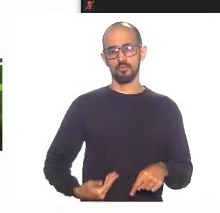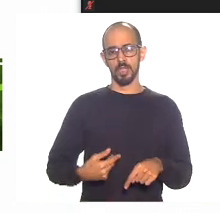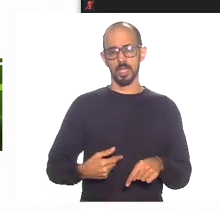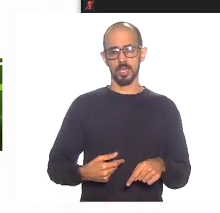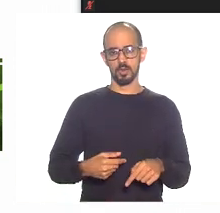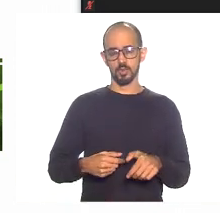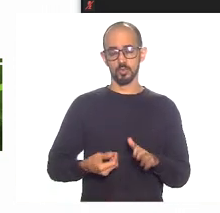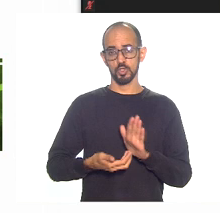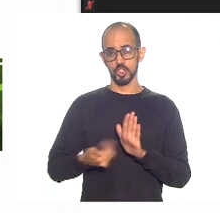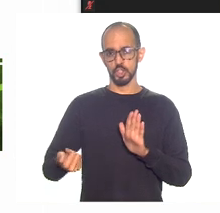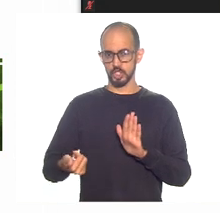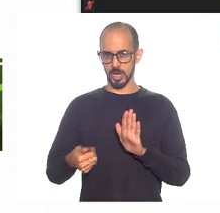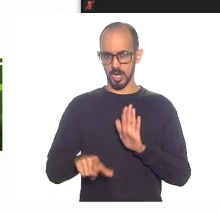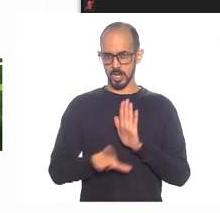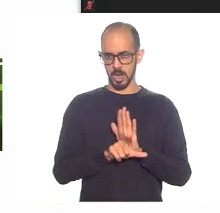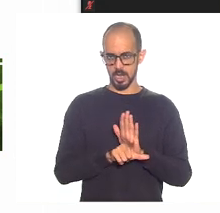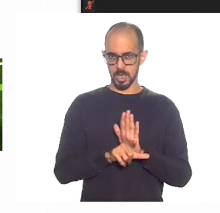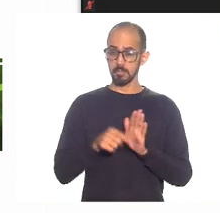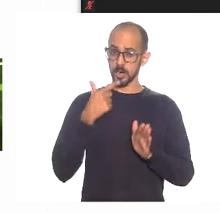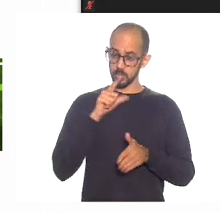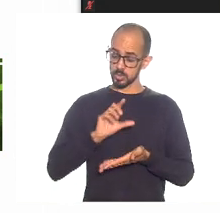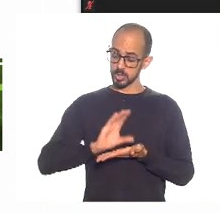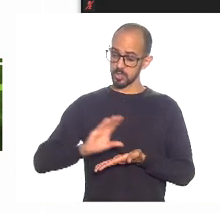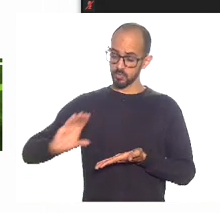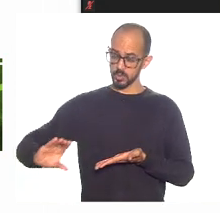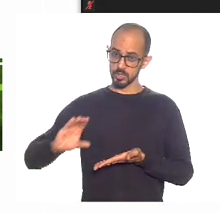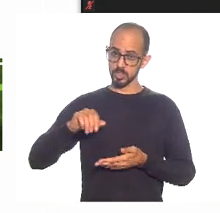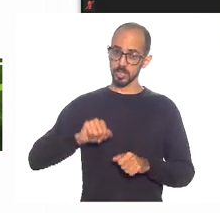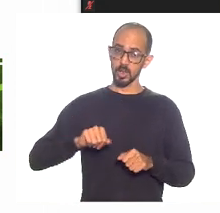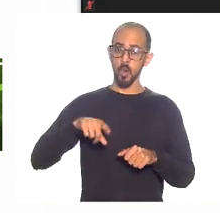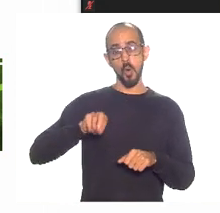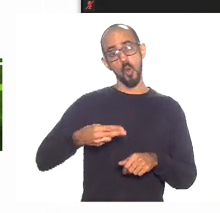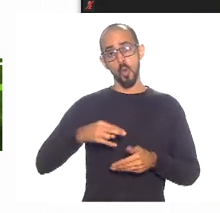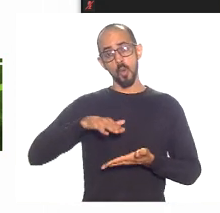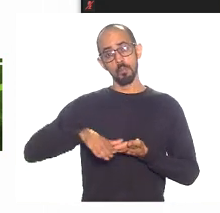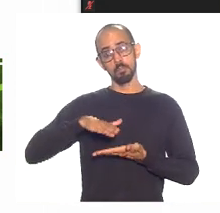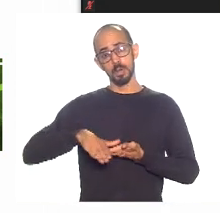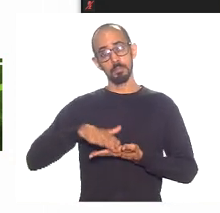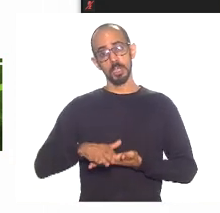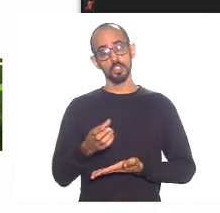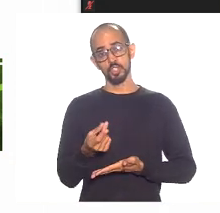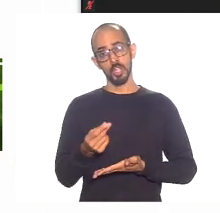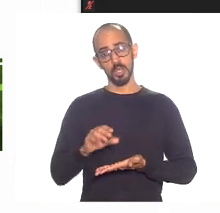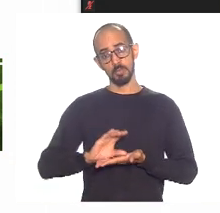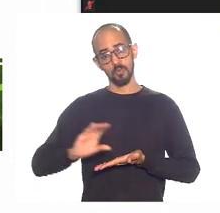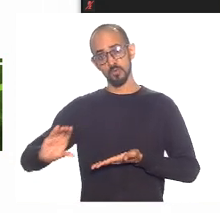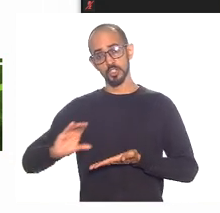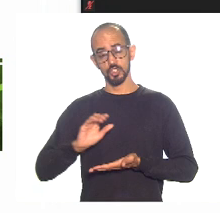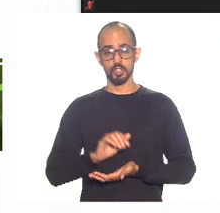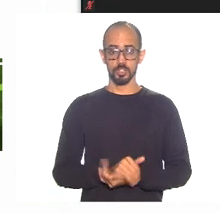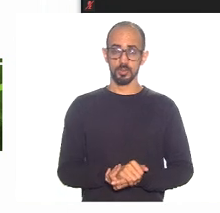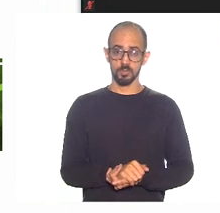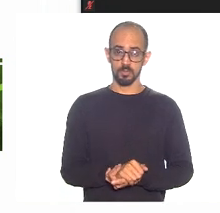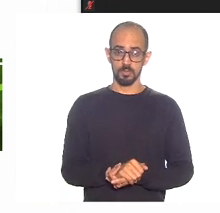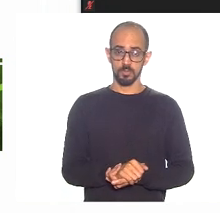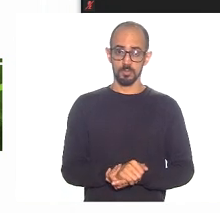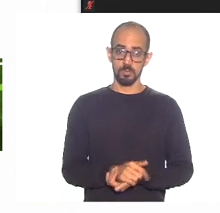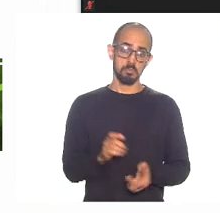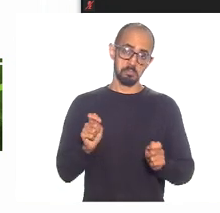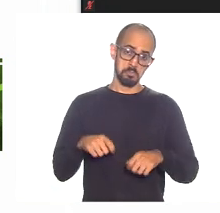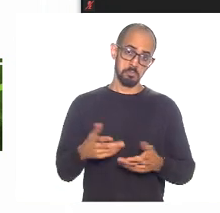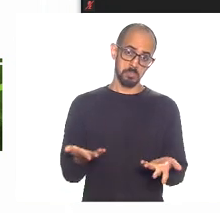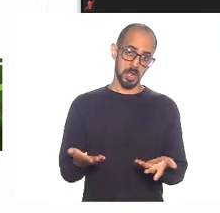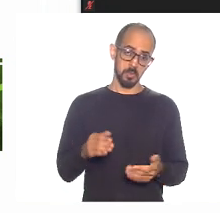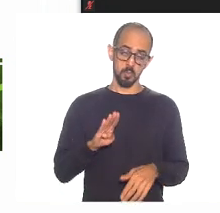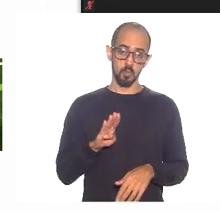investimentos. Nada impede do governo federal emitir moeda para fazer os investimentos. Aí o Biden com 4 trilhões de